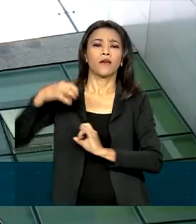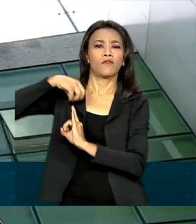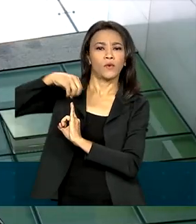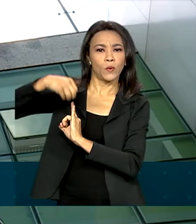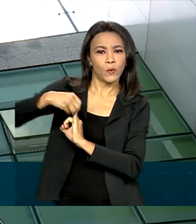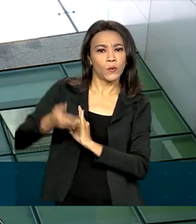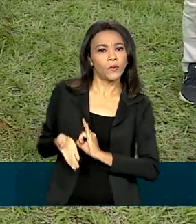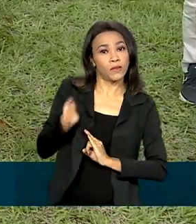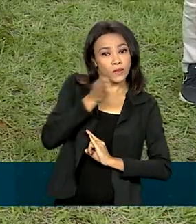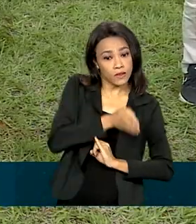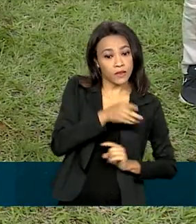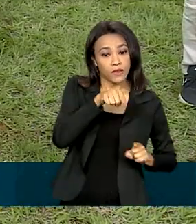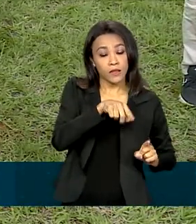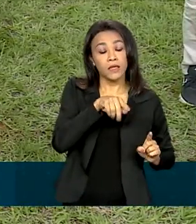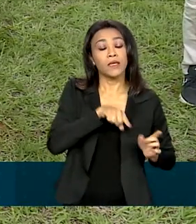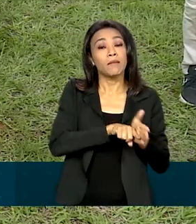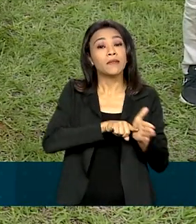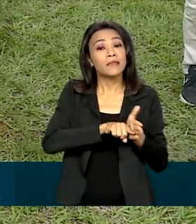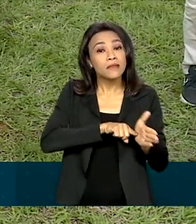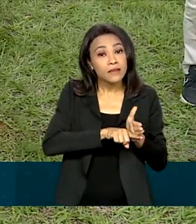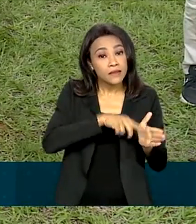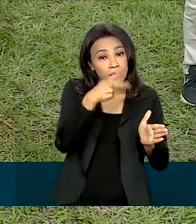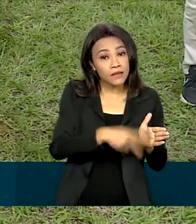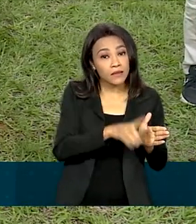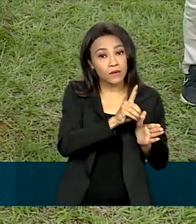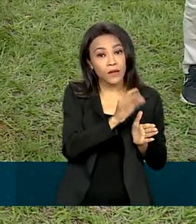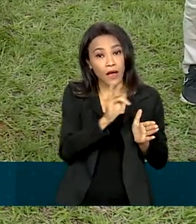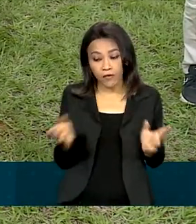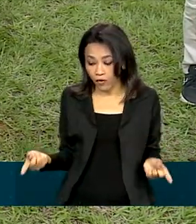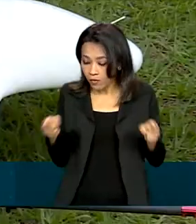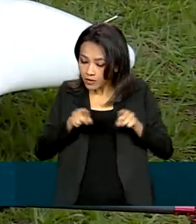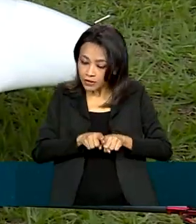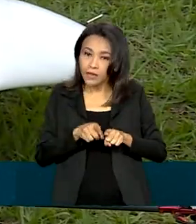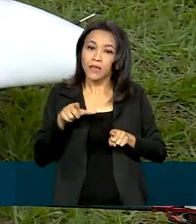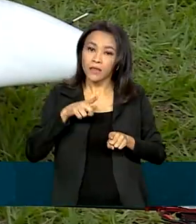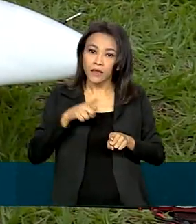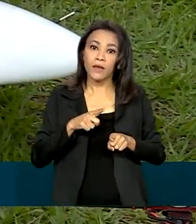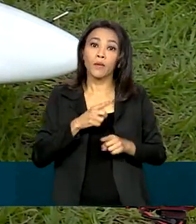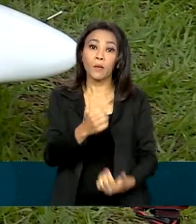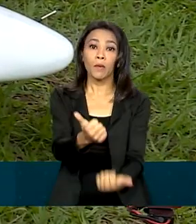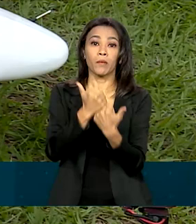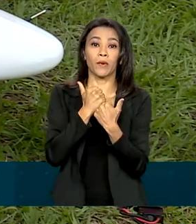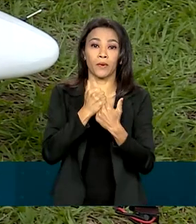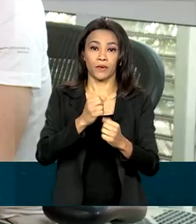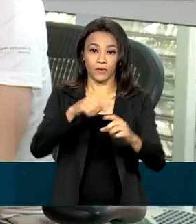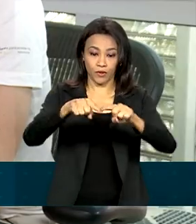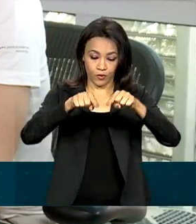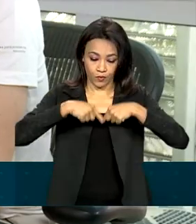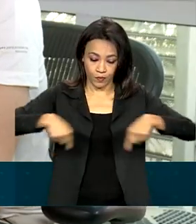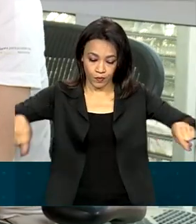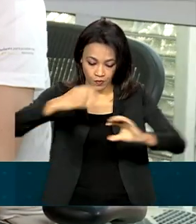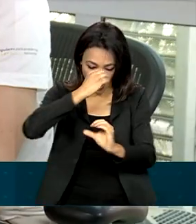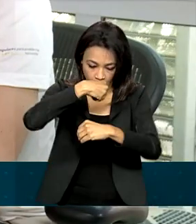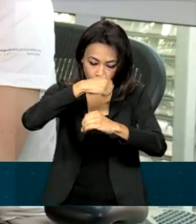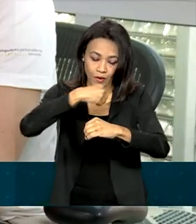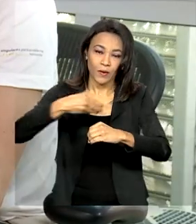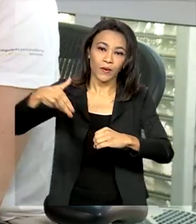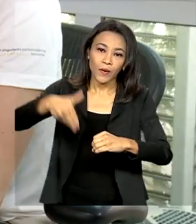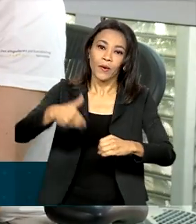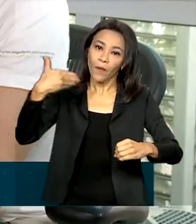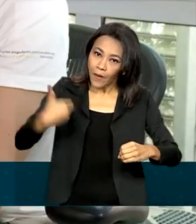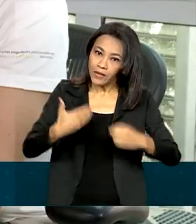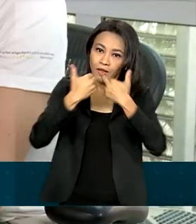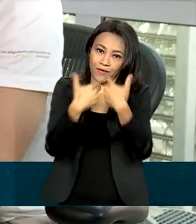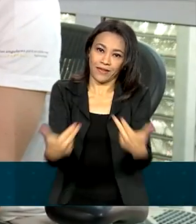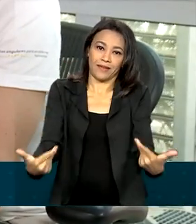Fundação de Apoio à Pesquisa do Distrito Federal e conta ainda com a participação de um laboratório de inovação. A gente objetiva com esse projeto